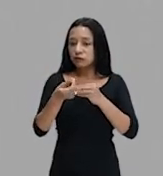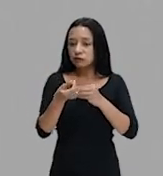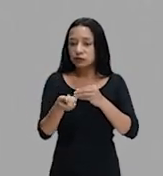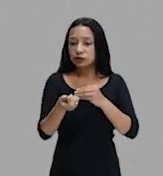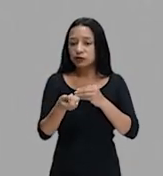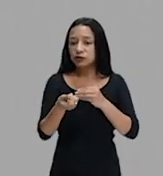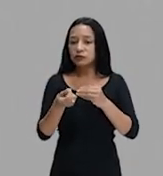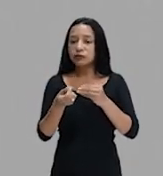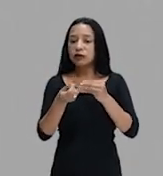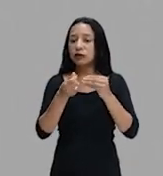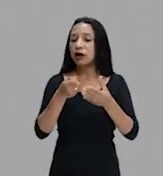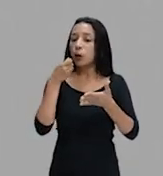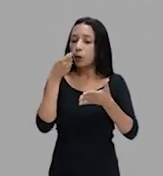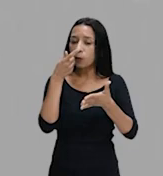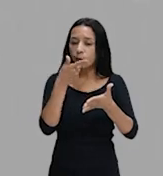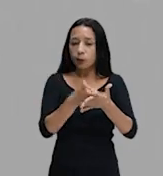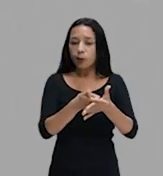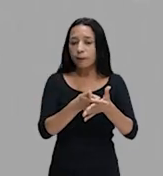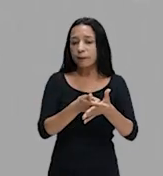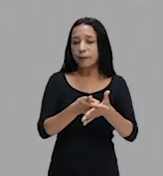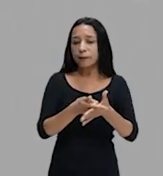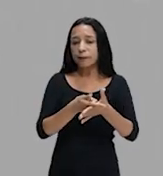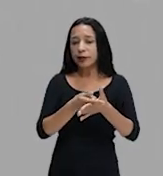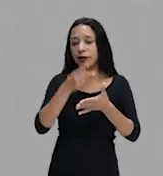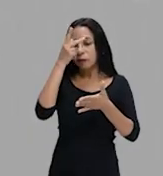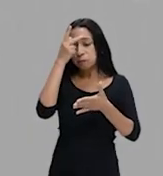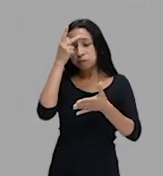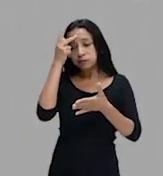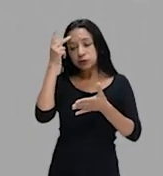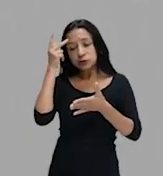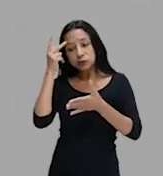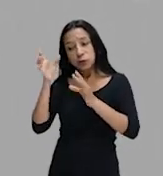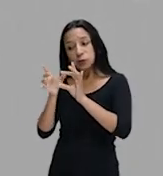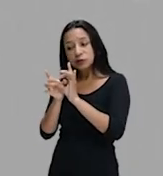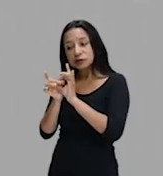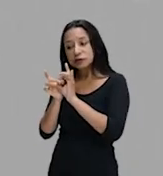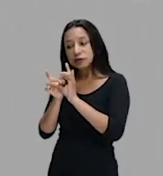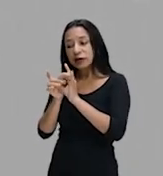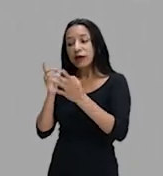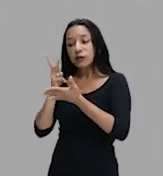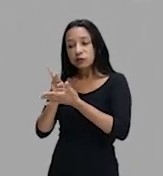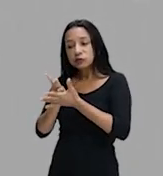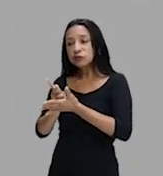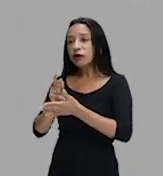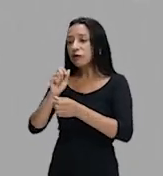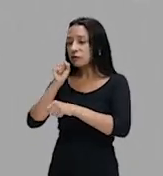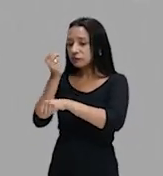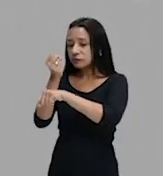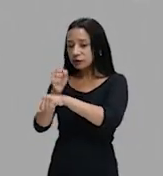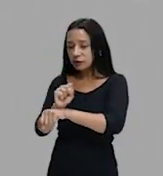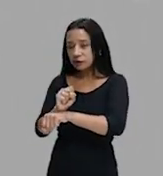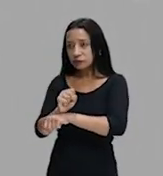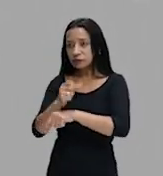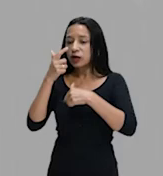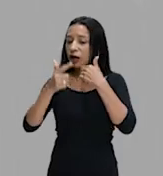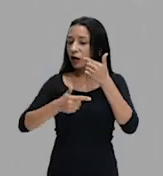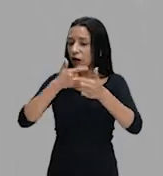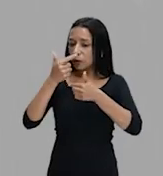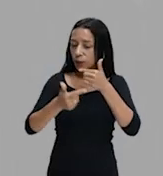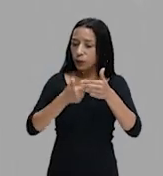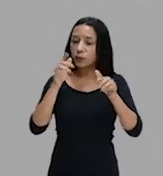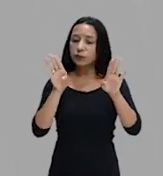daqueles que continuavam como escravos. É preciso observar que a luta se dava também através,